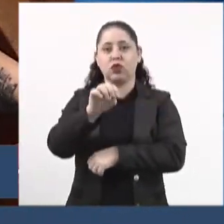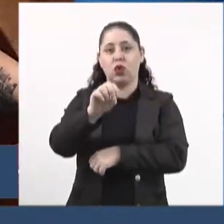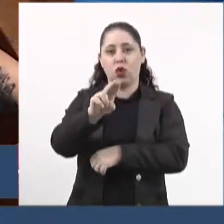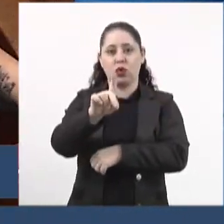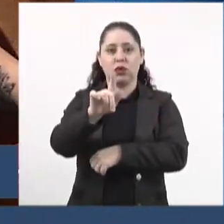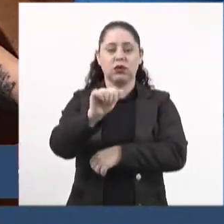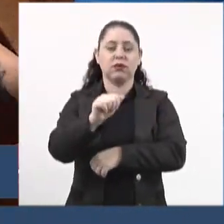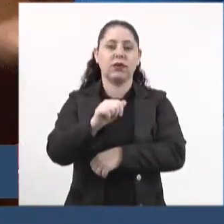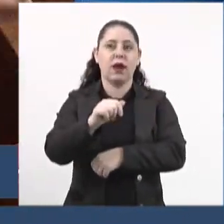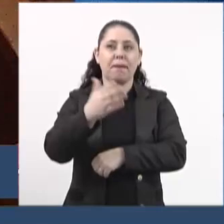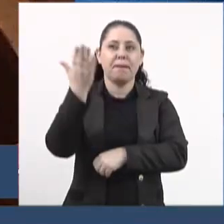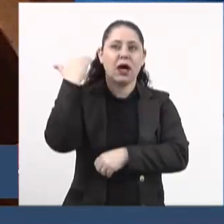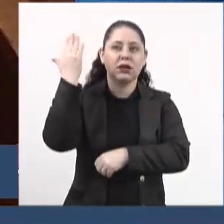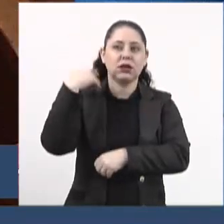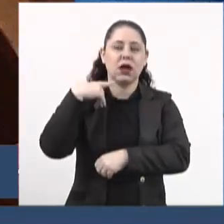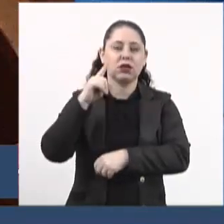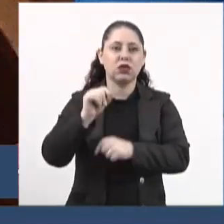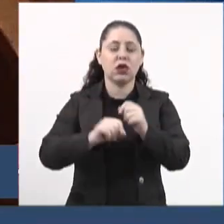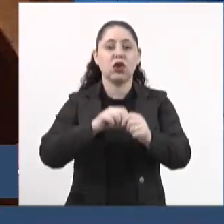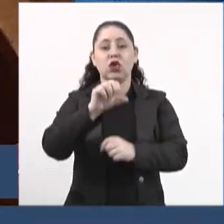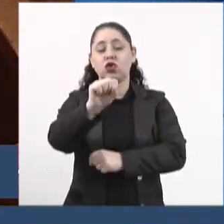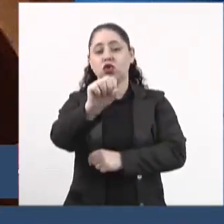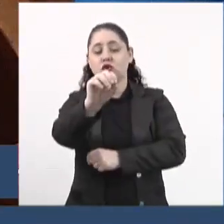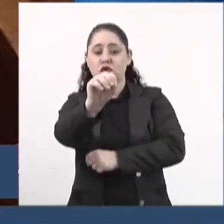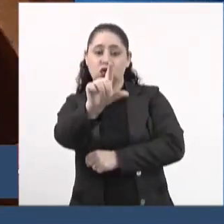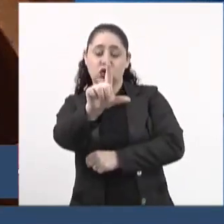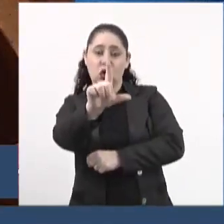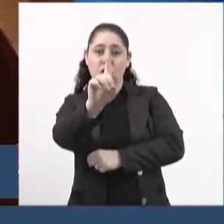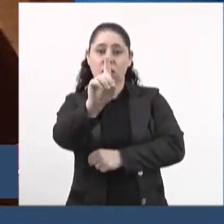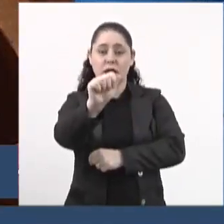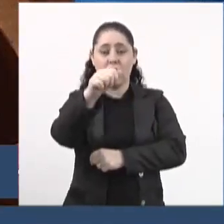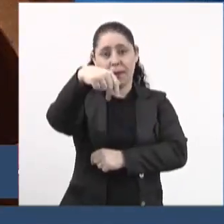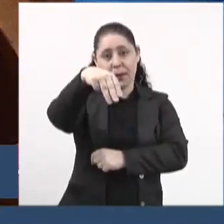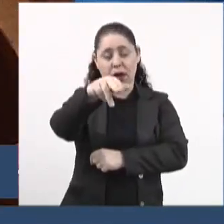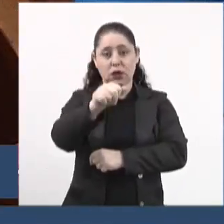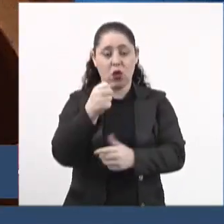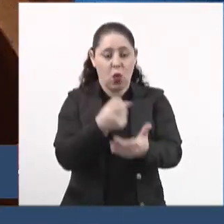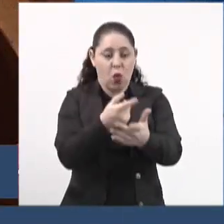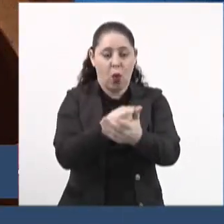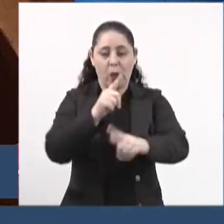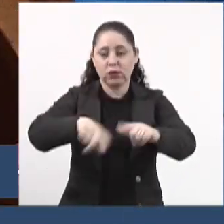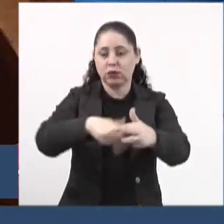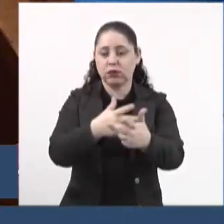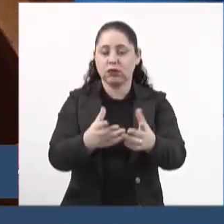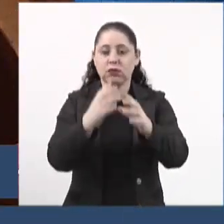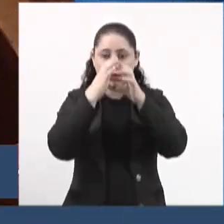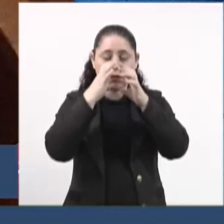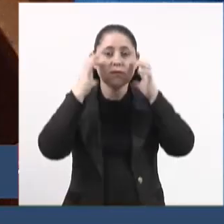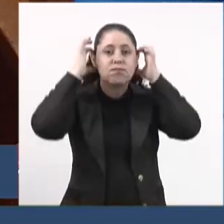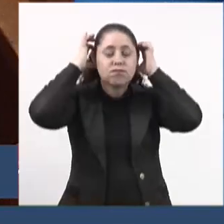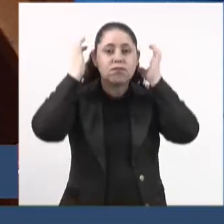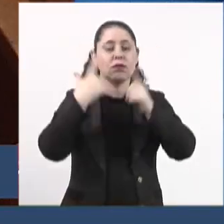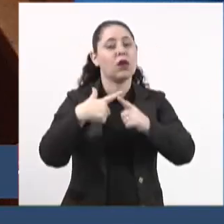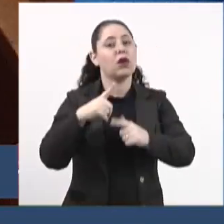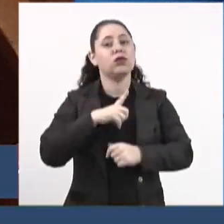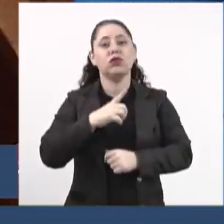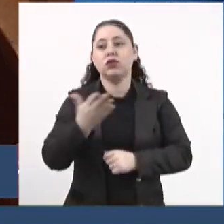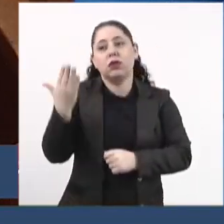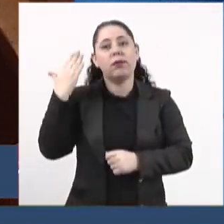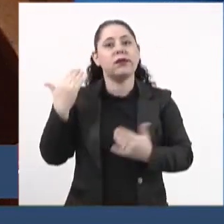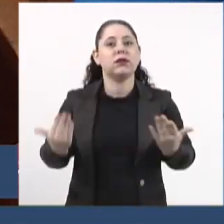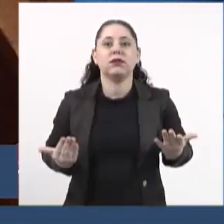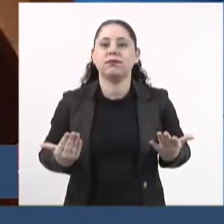começamos, para vocês terem ideia, na Sol da MAC, comprar material improvisado, porque é o que tínhamos.